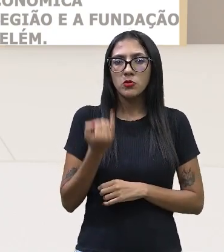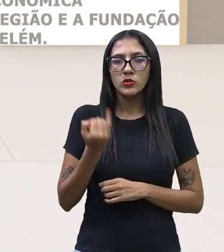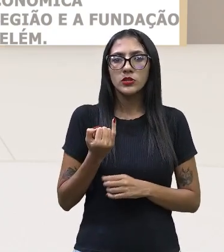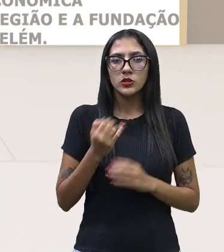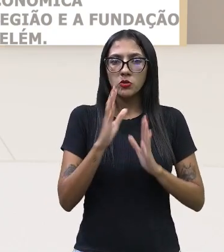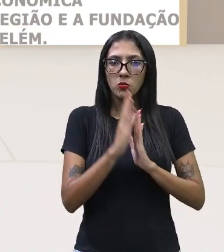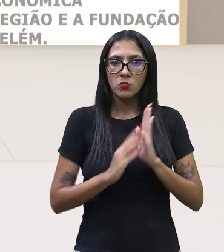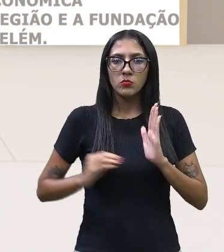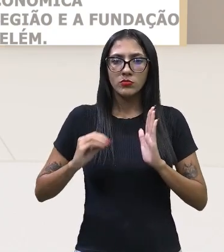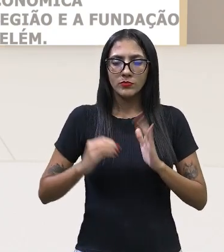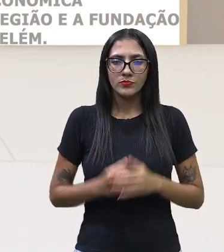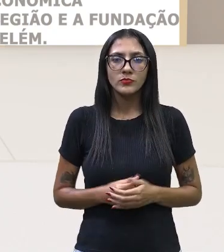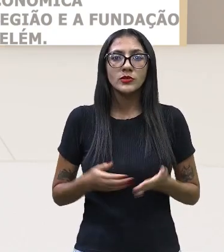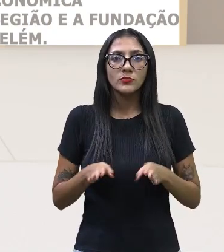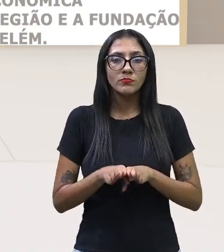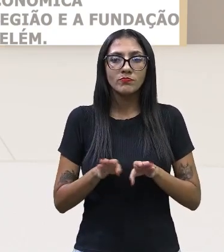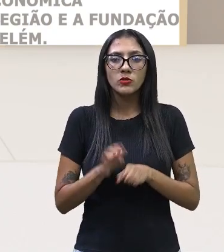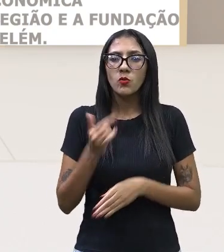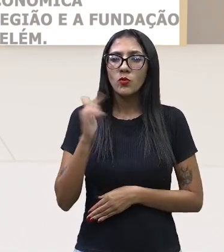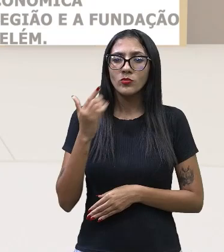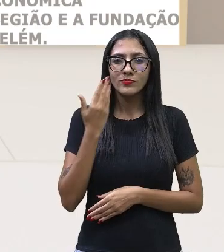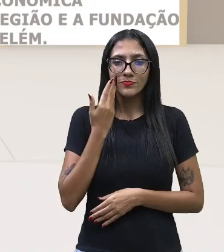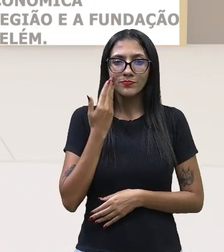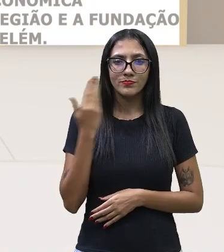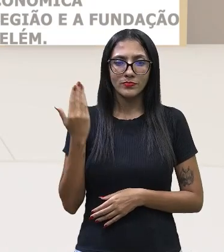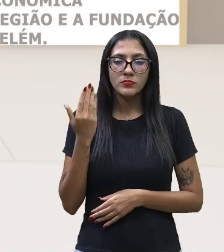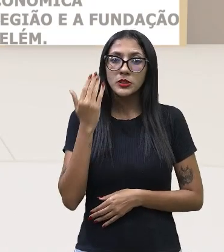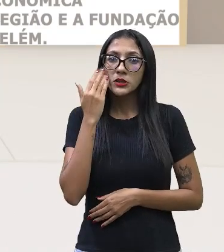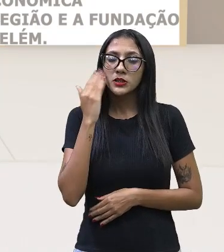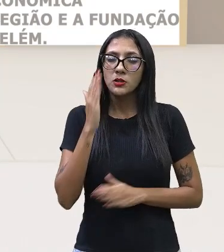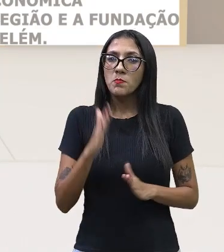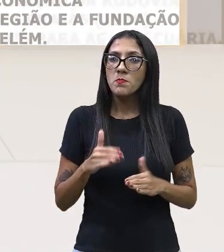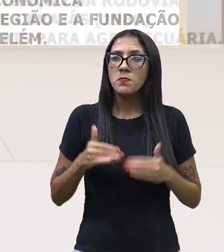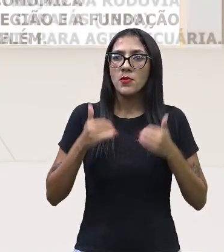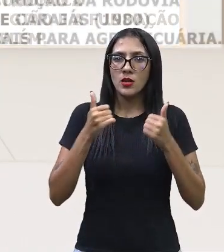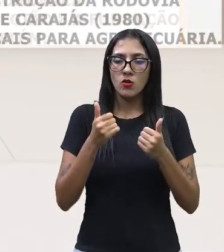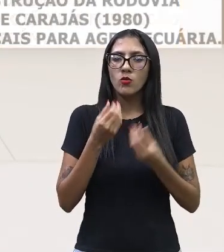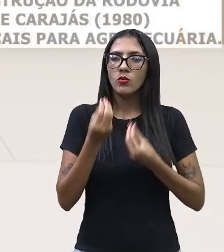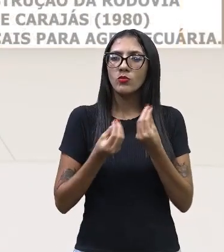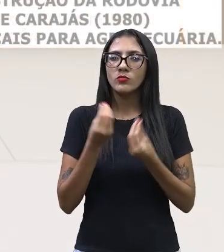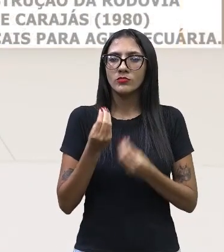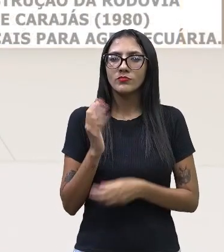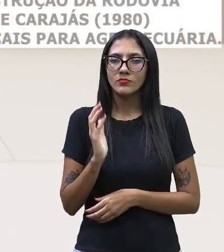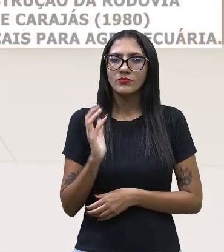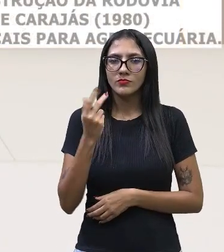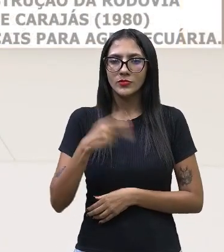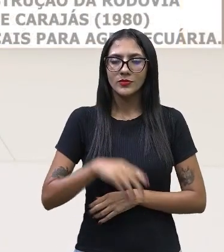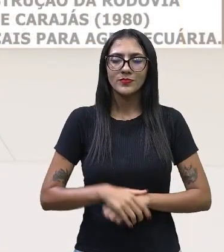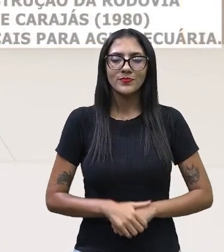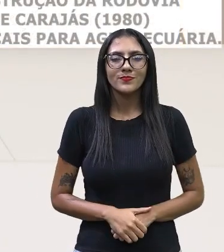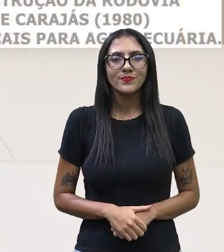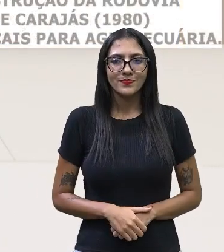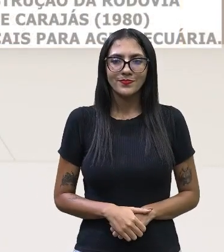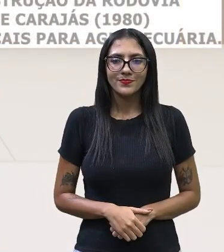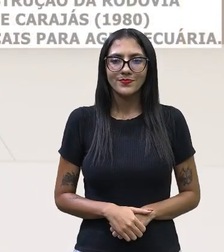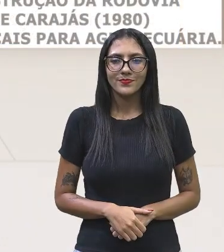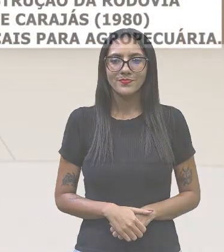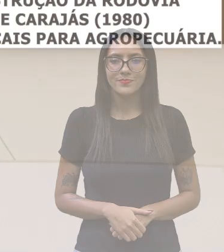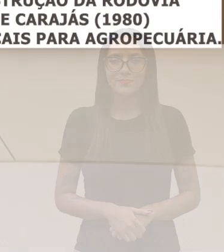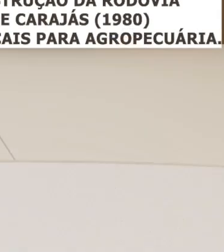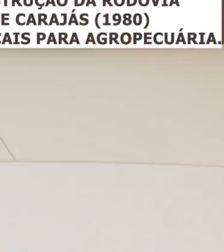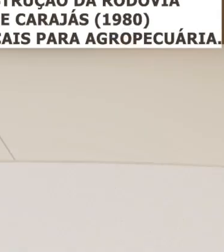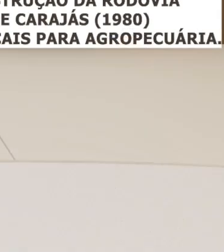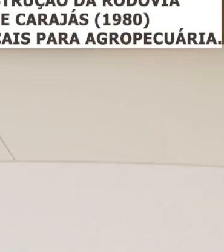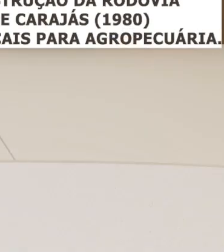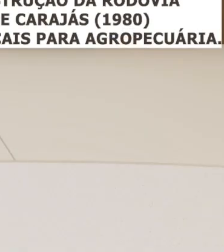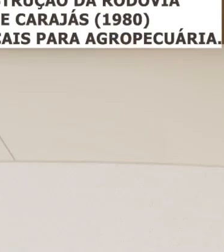Mais um momento que a gente vai trabalhar, vamos lá, para a gente entender o processo de desmatamento da região amazônica, foram chamados grandes